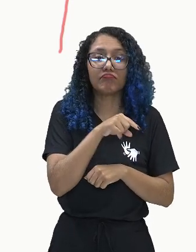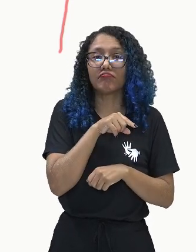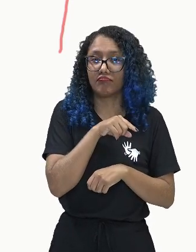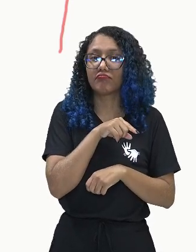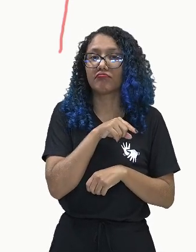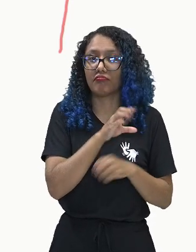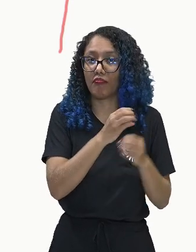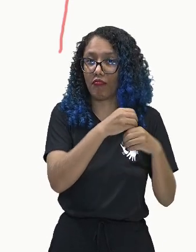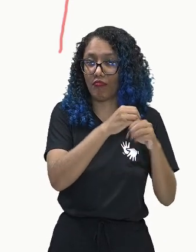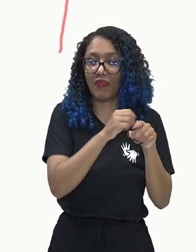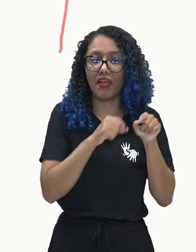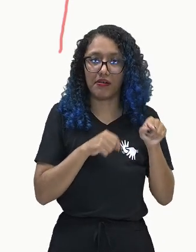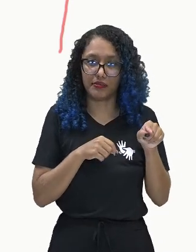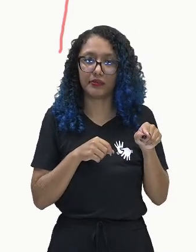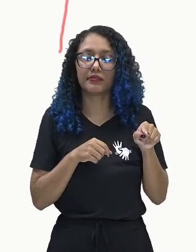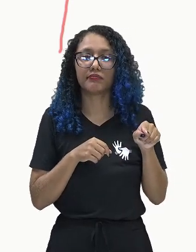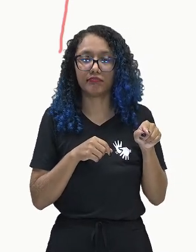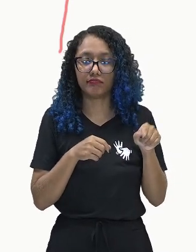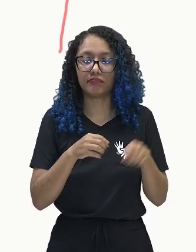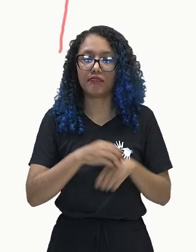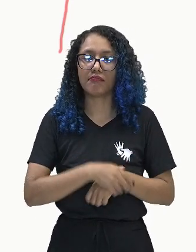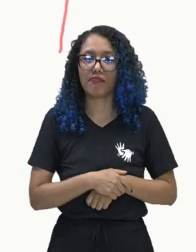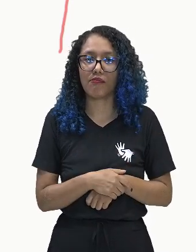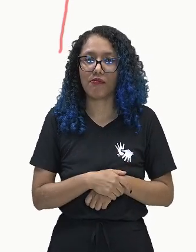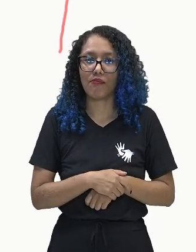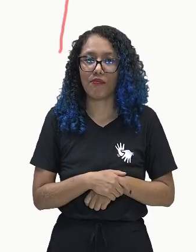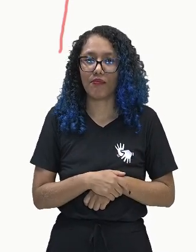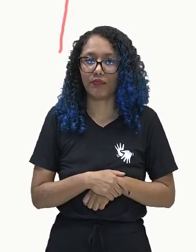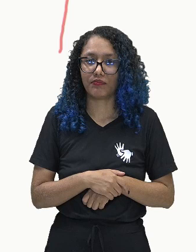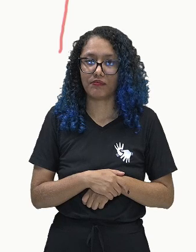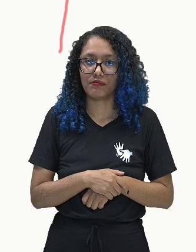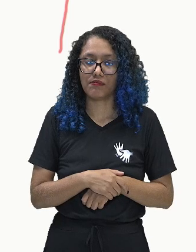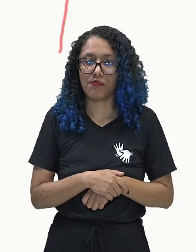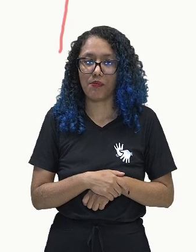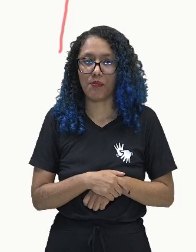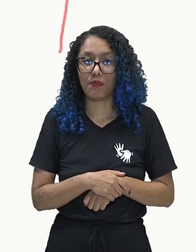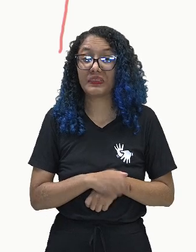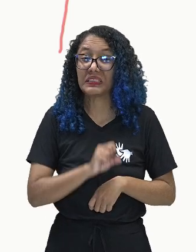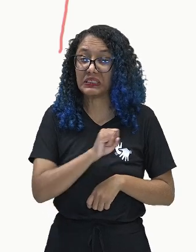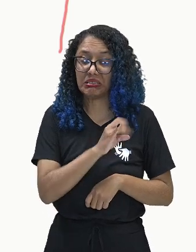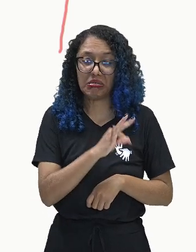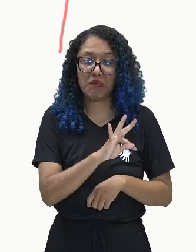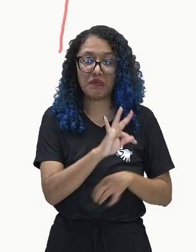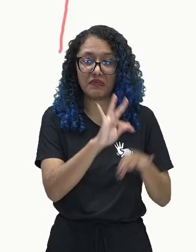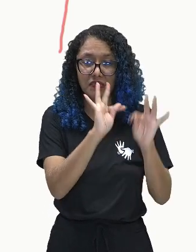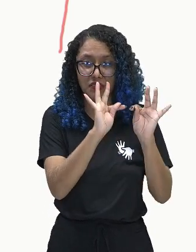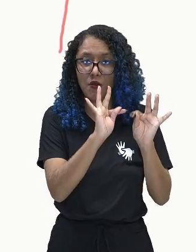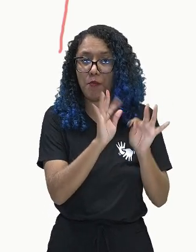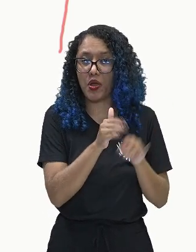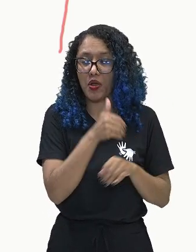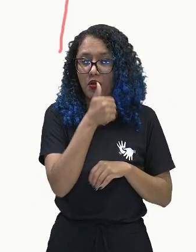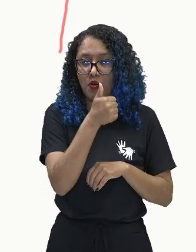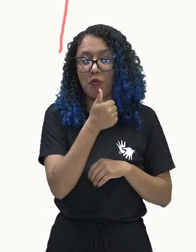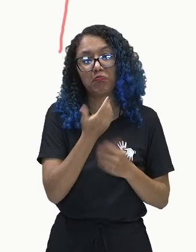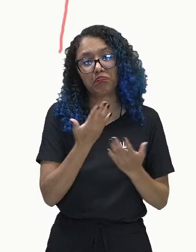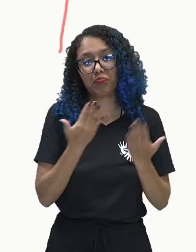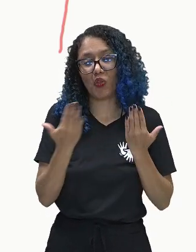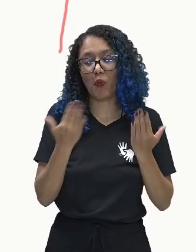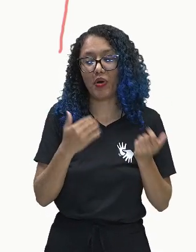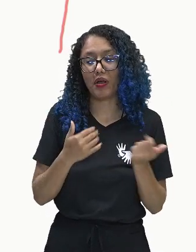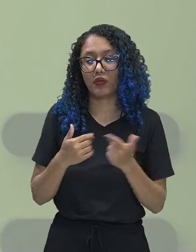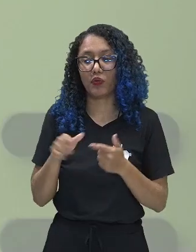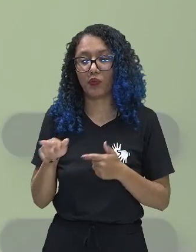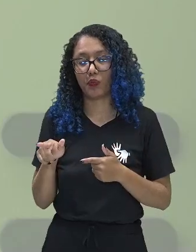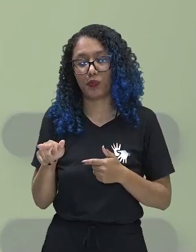com uma magnificação bem avançada em relação à outra ferramenta apresentada.